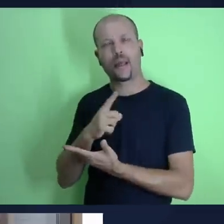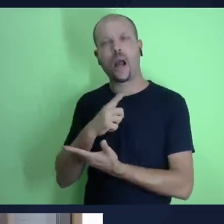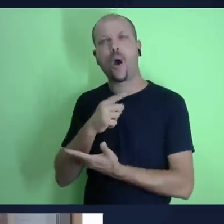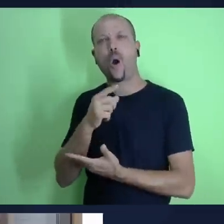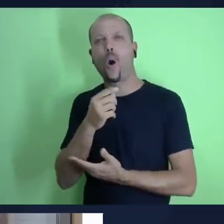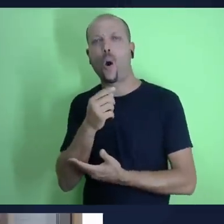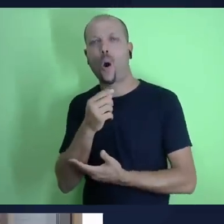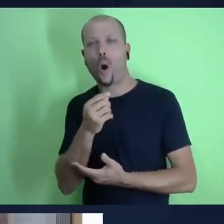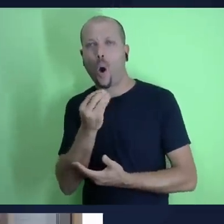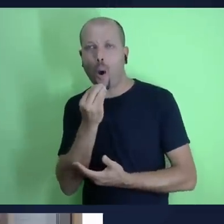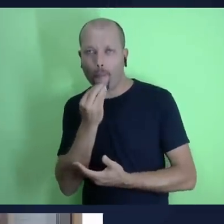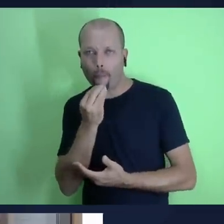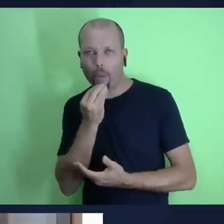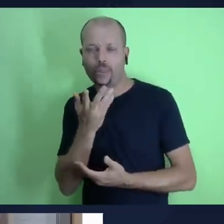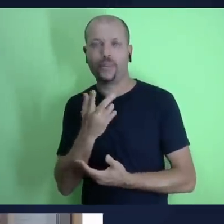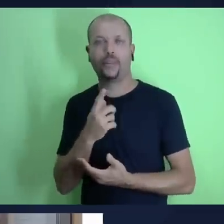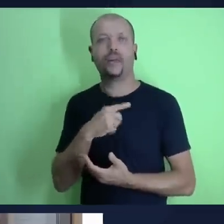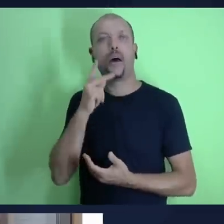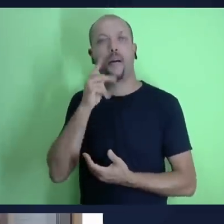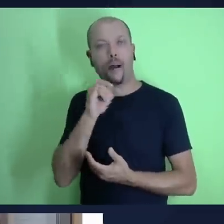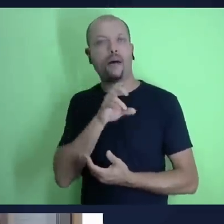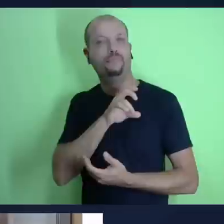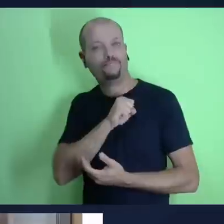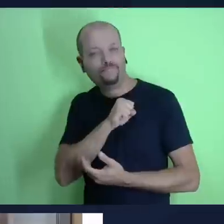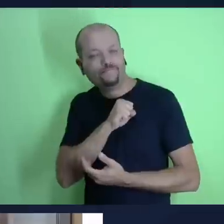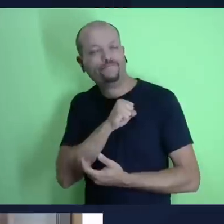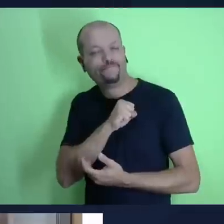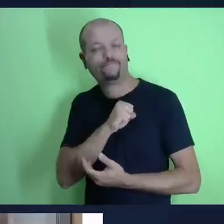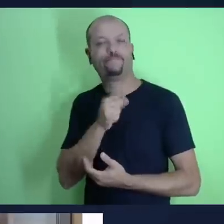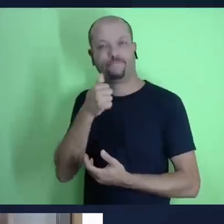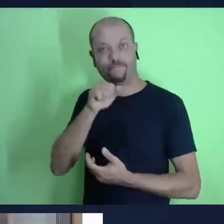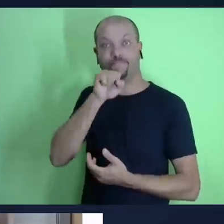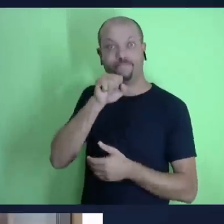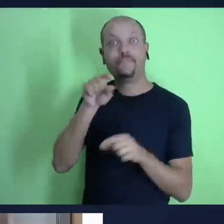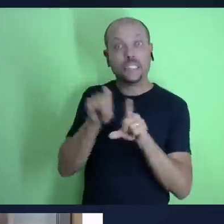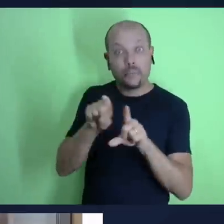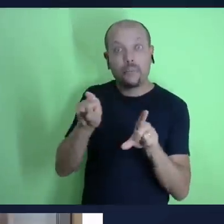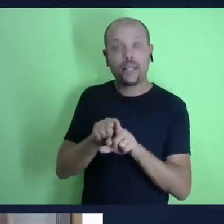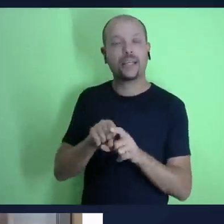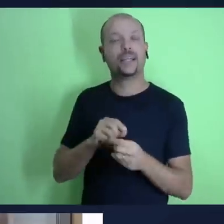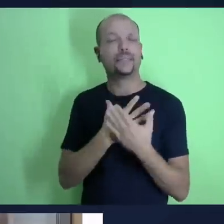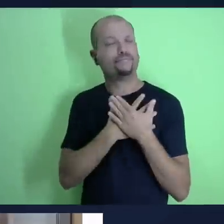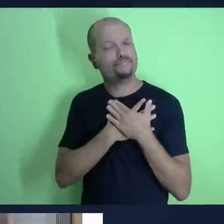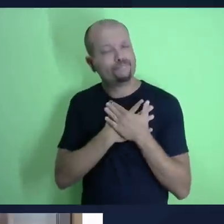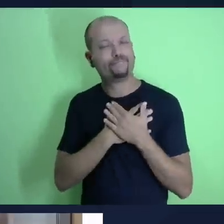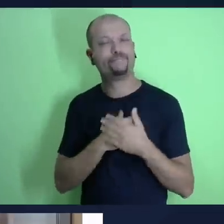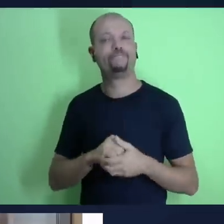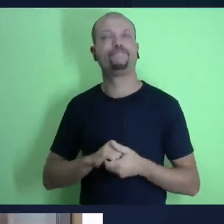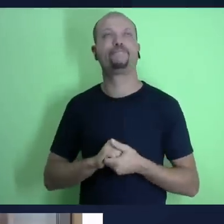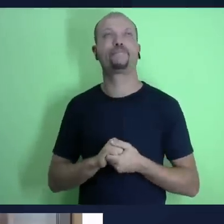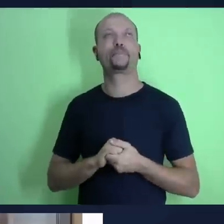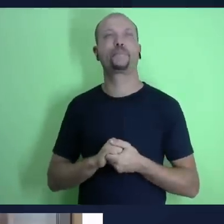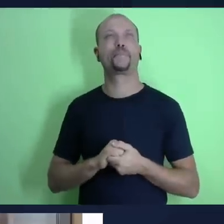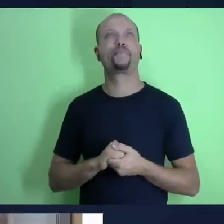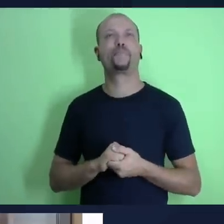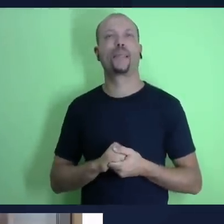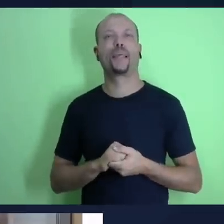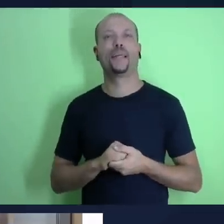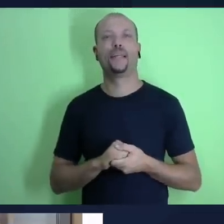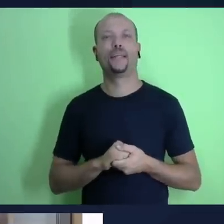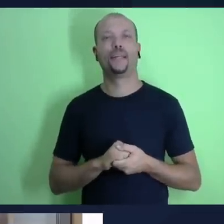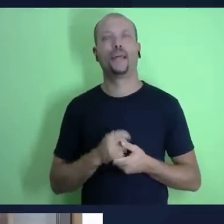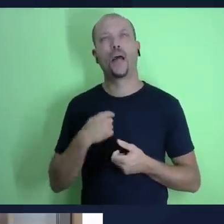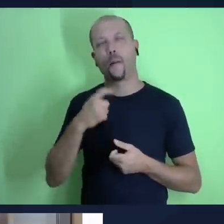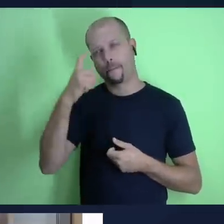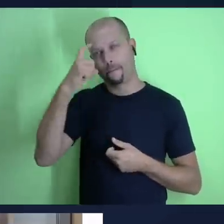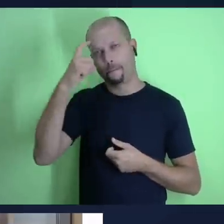em deus como meu pai né eu passo passa pela minha cabeça a ideia de do meu